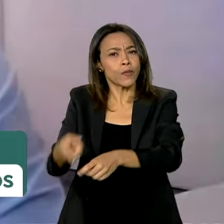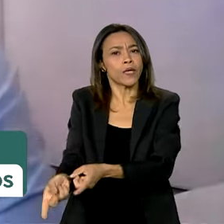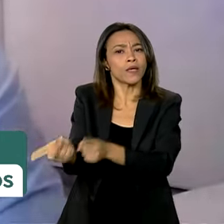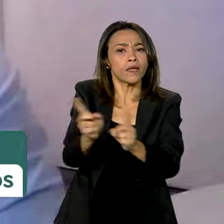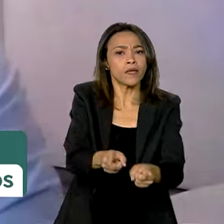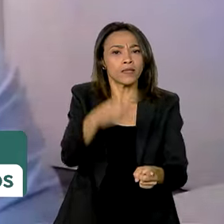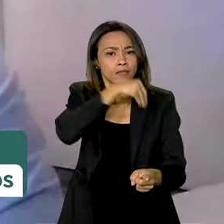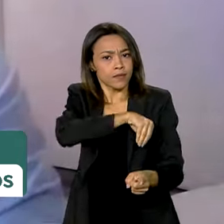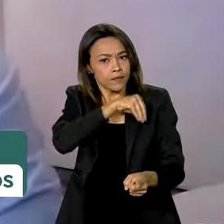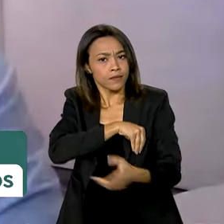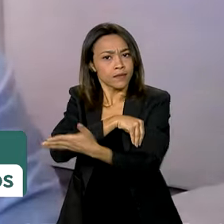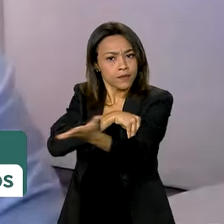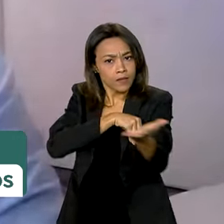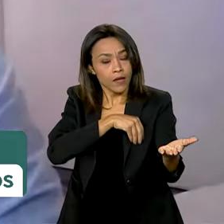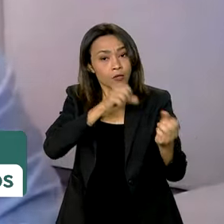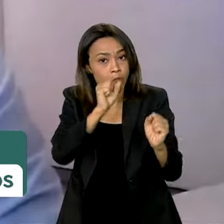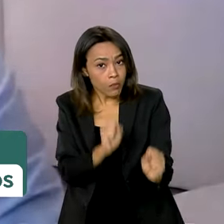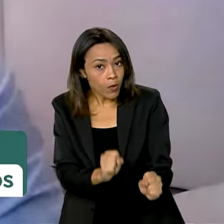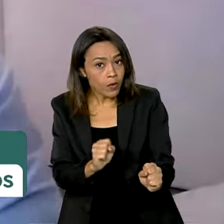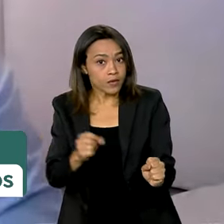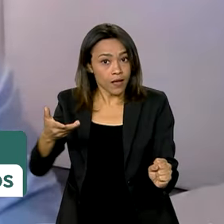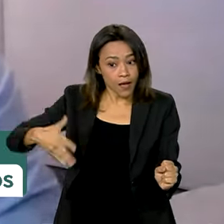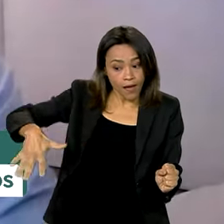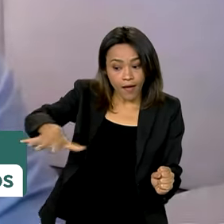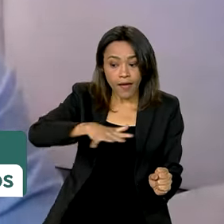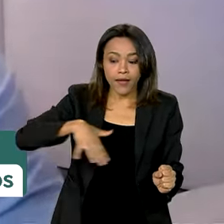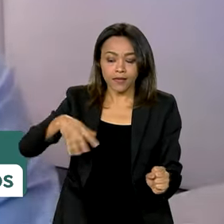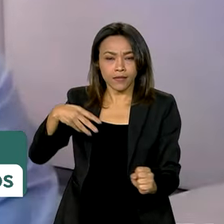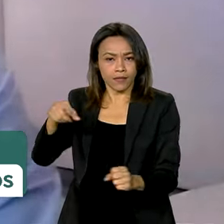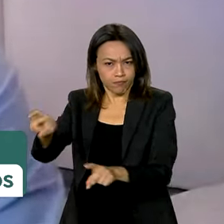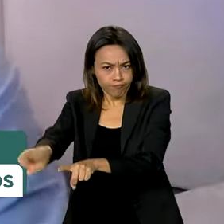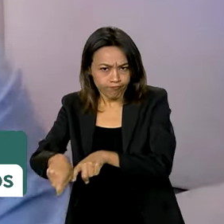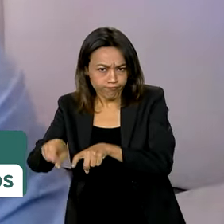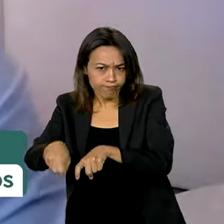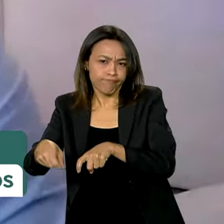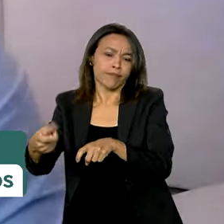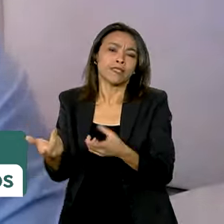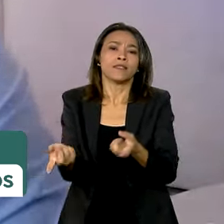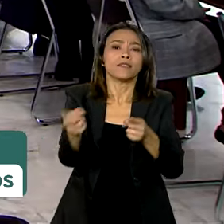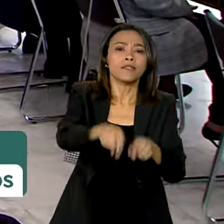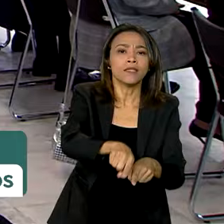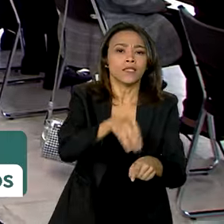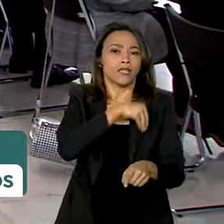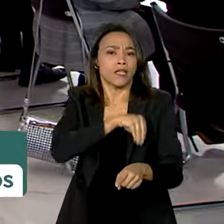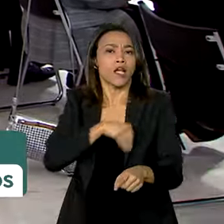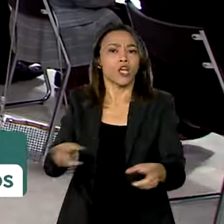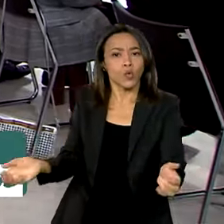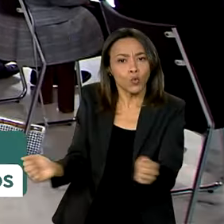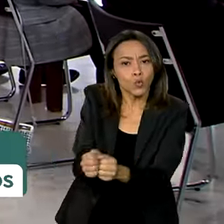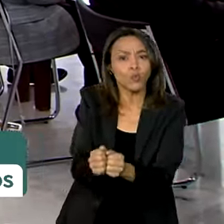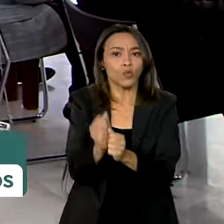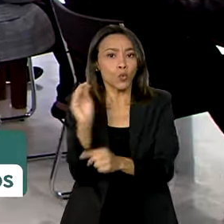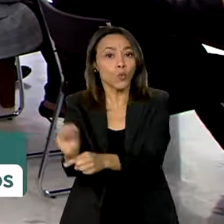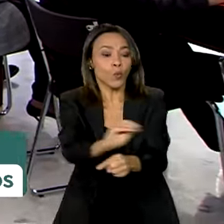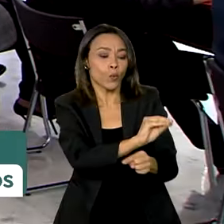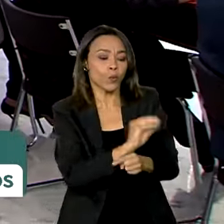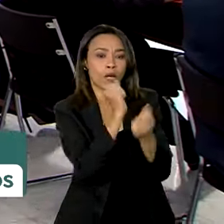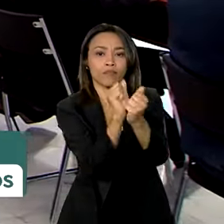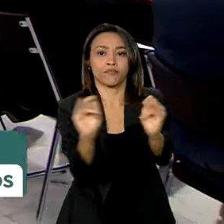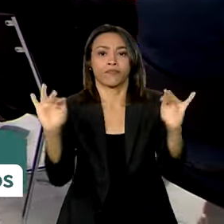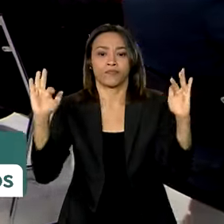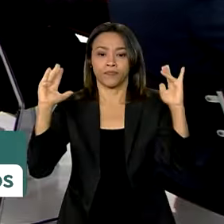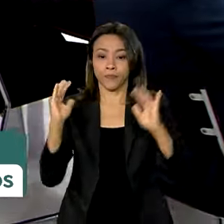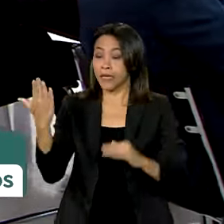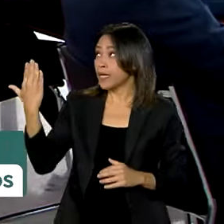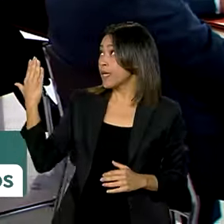renda, que possa conciliar essa geração de renda com a preservação dos recursos naturais. Os municípios que fazem parte da região